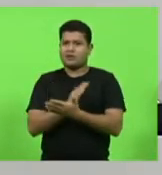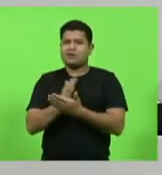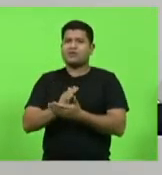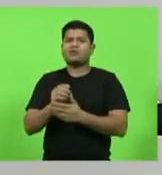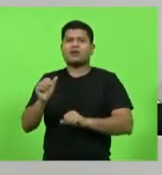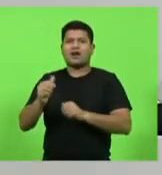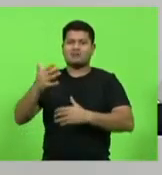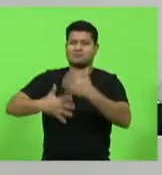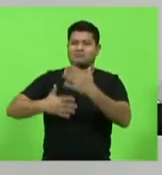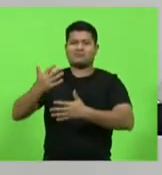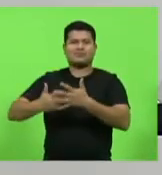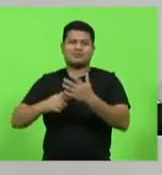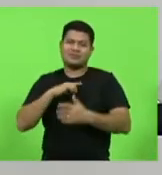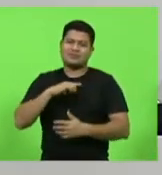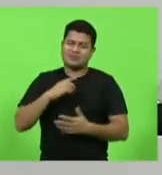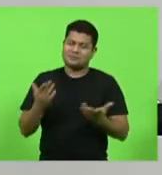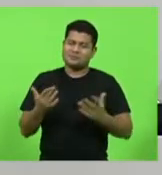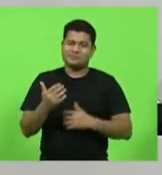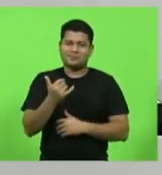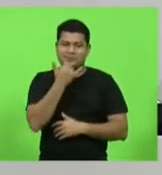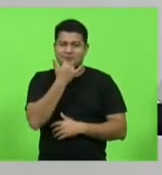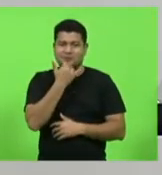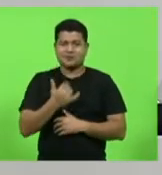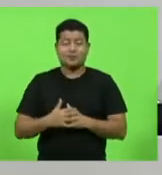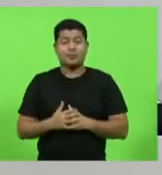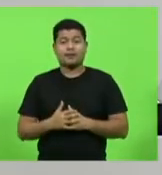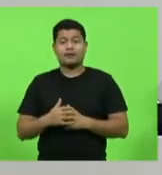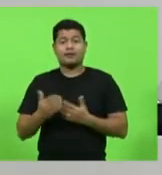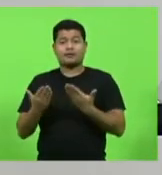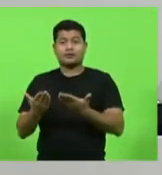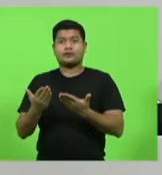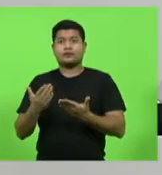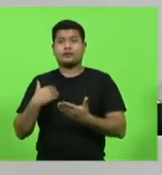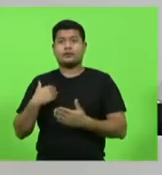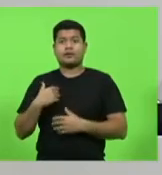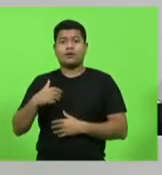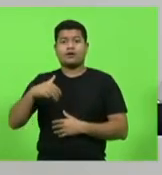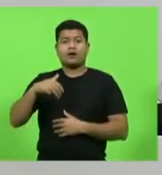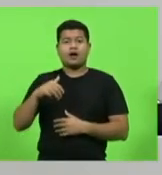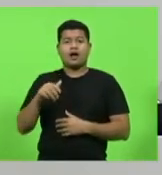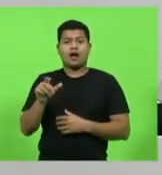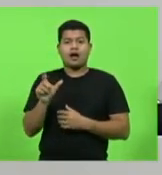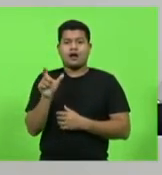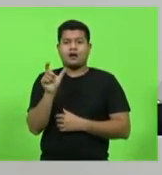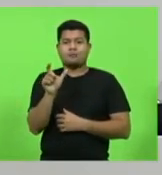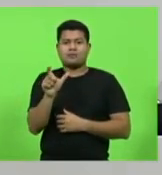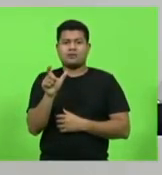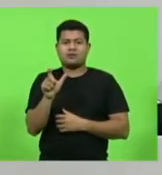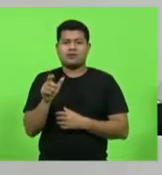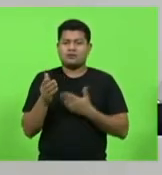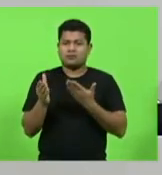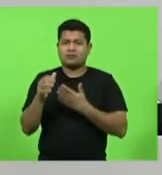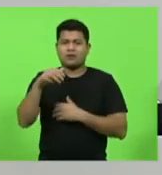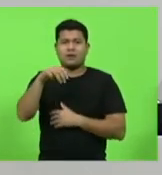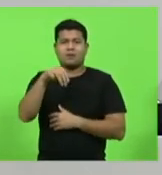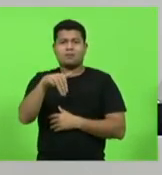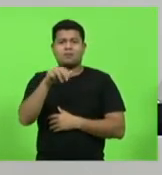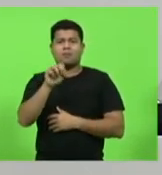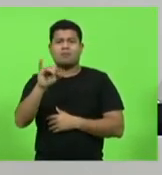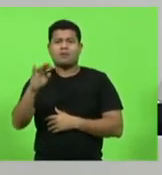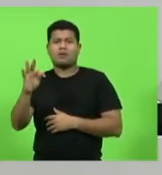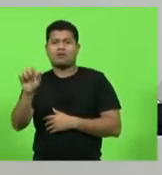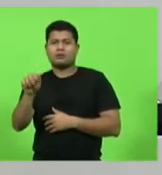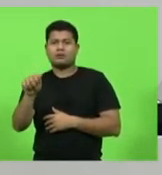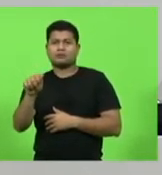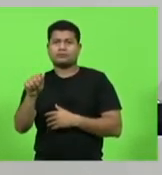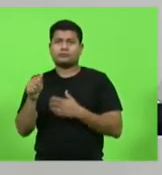A gente tem um posicionamento. E ali saiu o Moita, esse apelido não fui eu que dei, esse ele já havia. Eu chamo ele